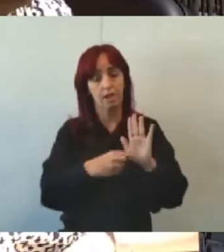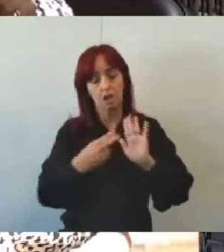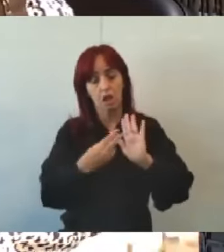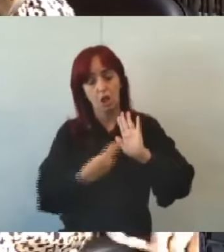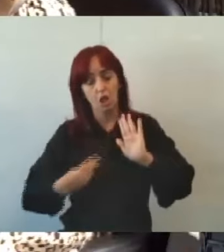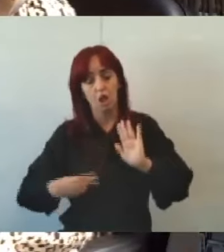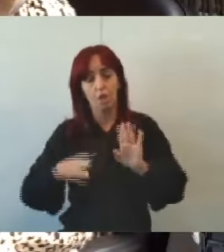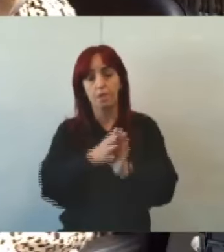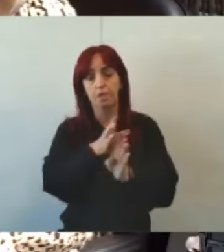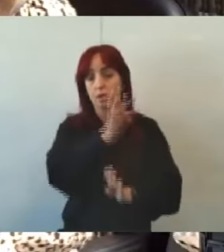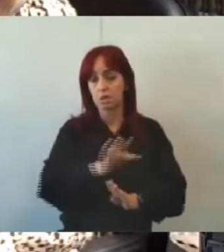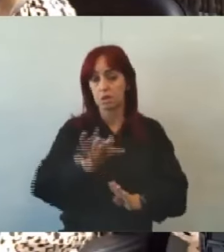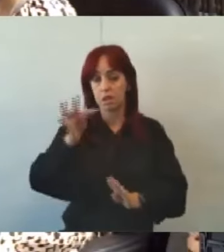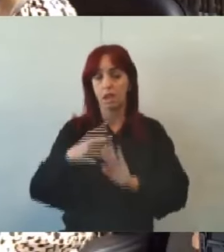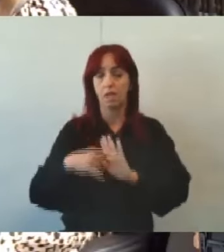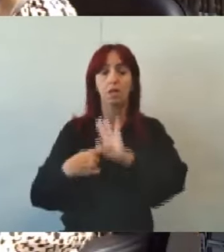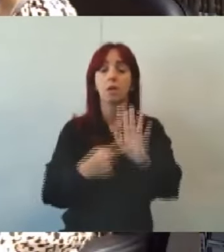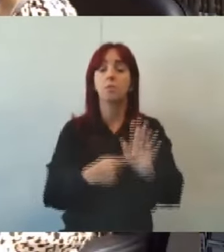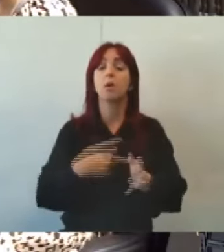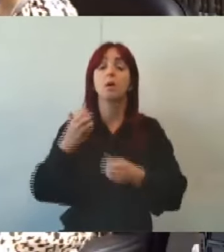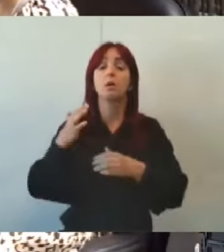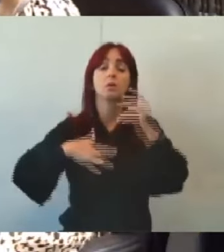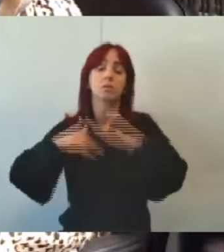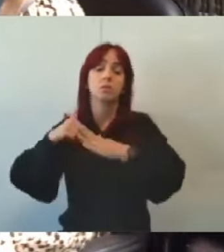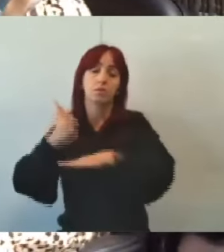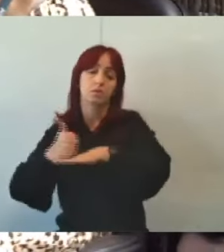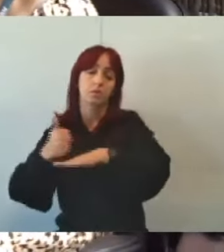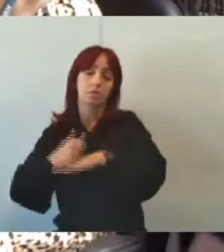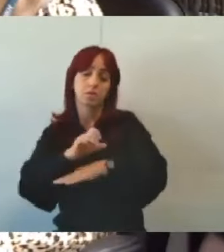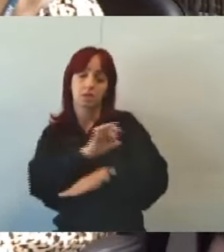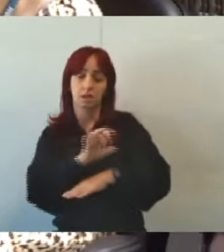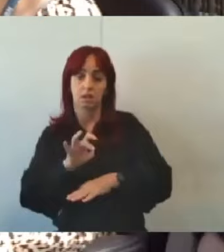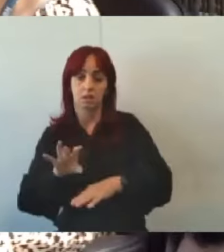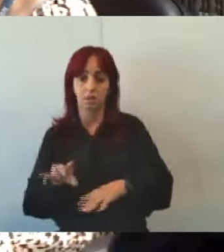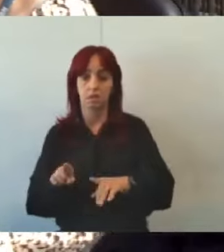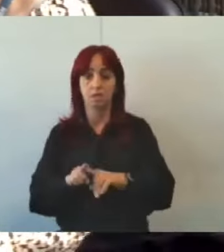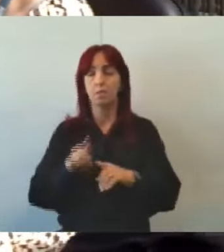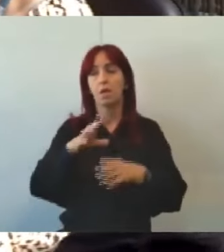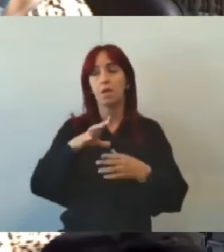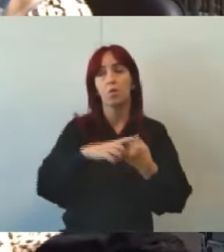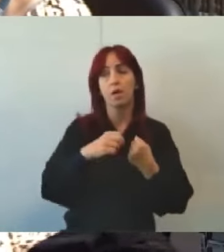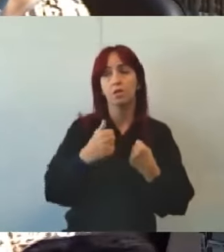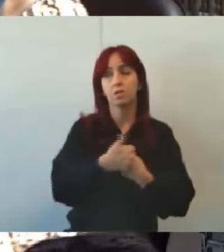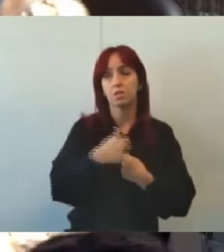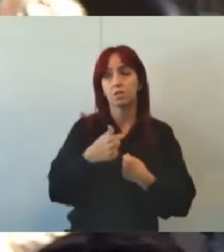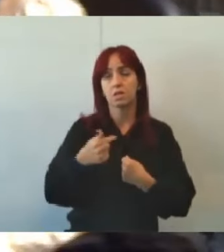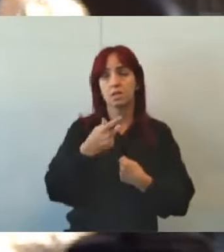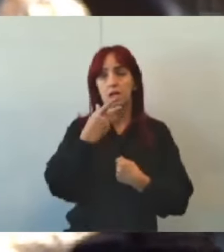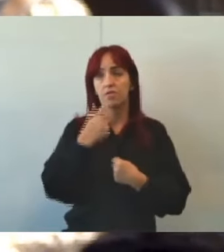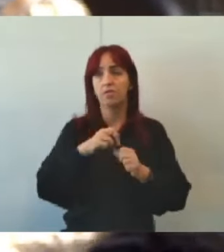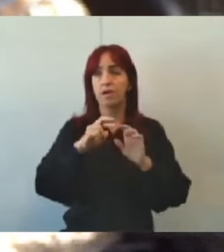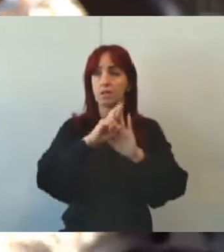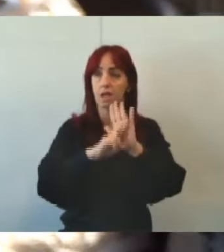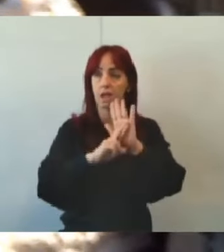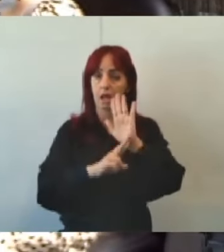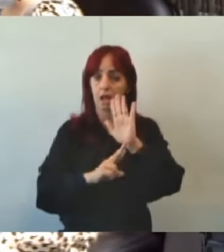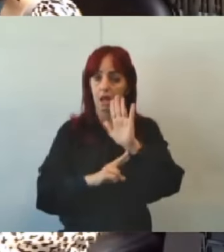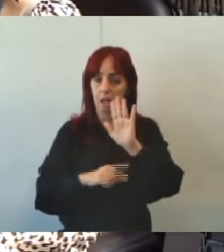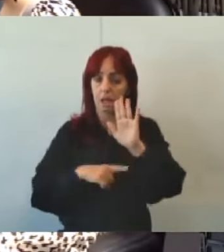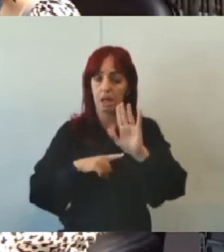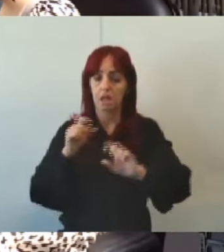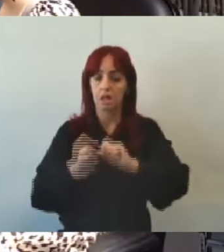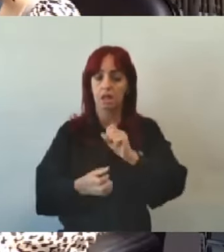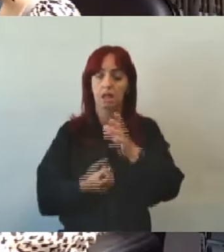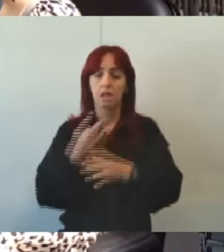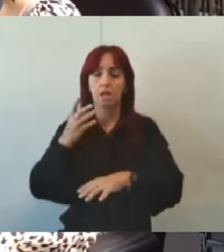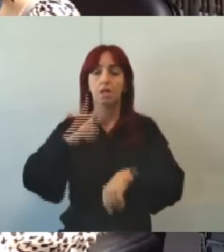contém informação do cargo de conselheiro tutelar o artigo 17d fala da norma regulamentadora que estabelecerá a